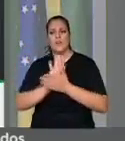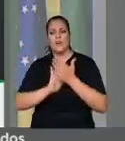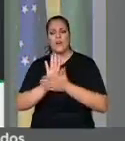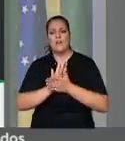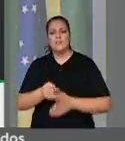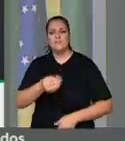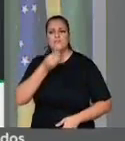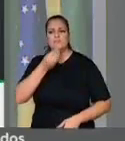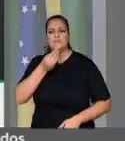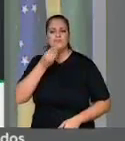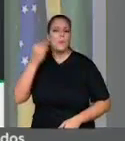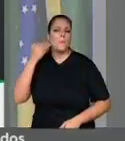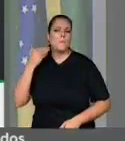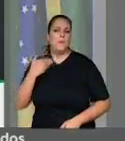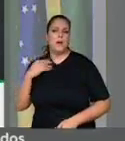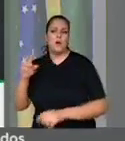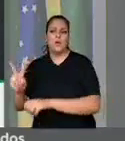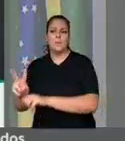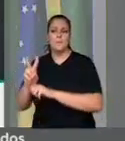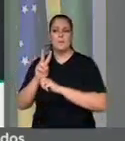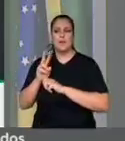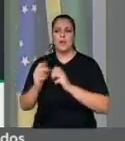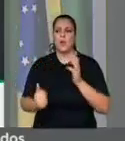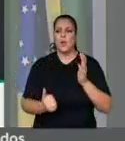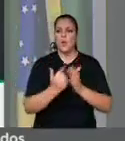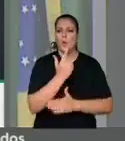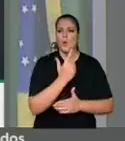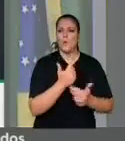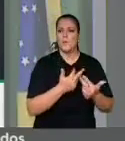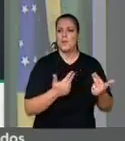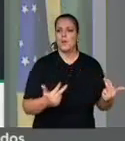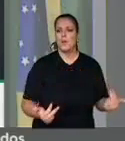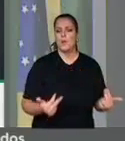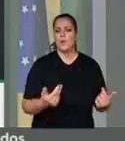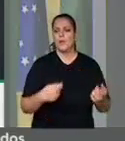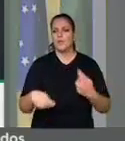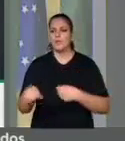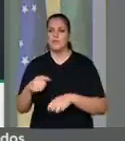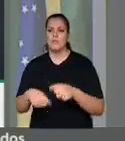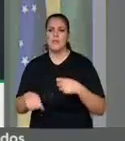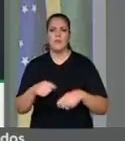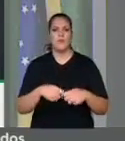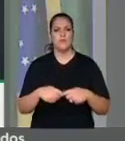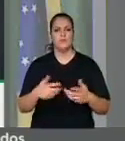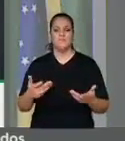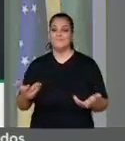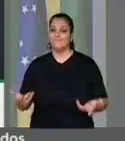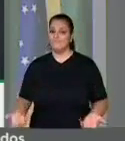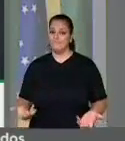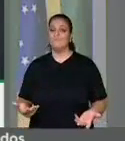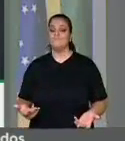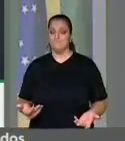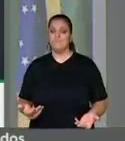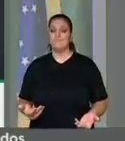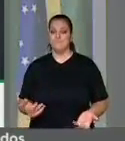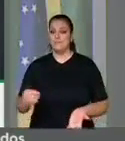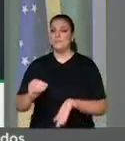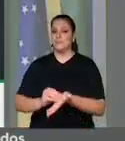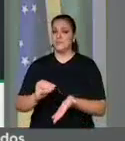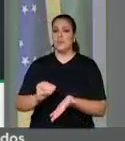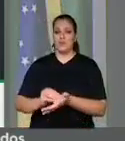Banco do Nordeste, por exemplo, para comprar as suas pequenas cabras e produzir ali no seu rincão. É preciso